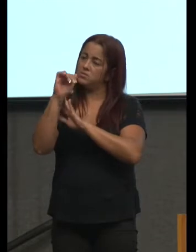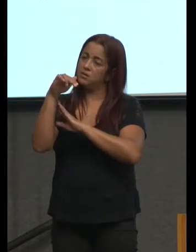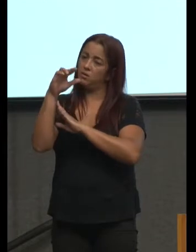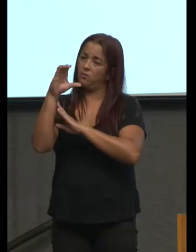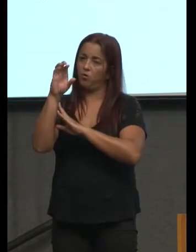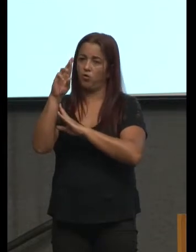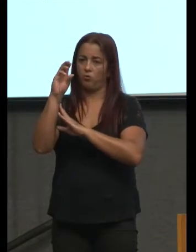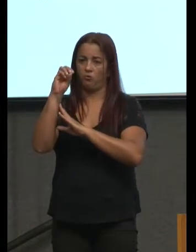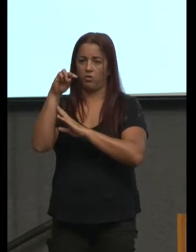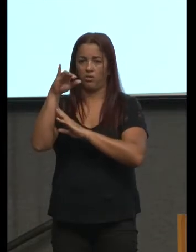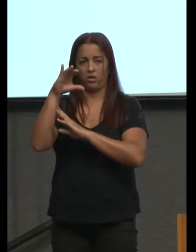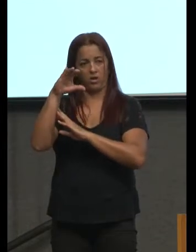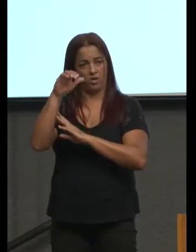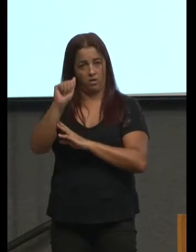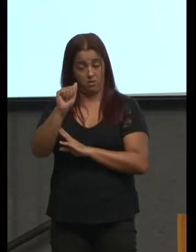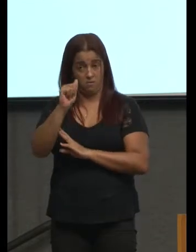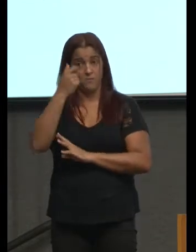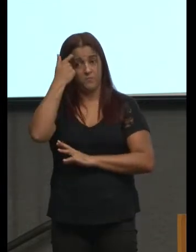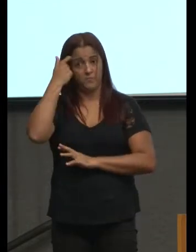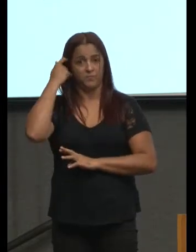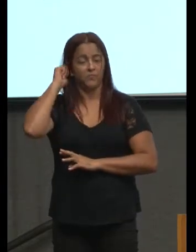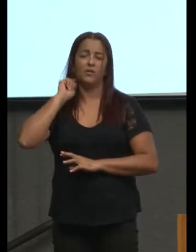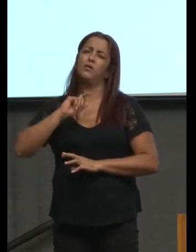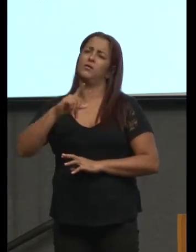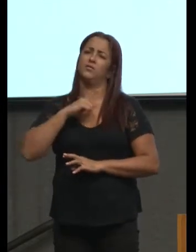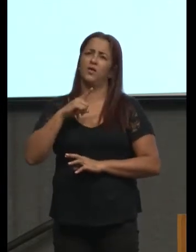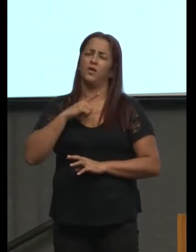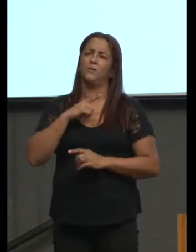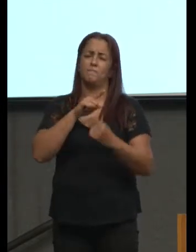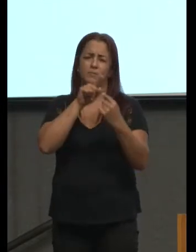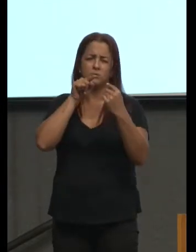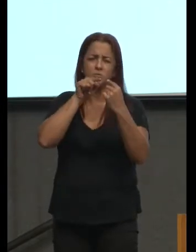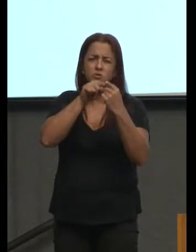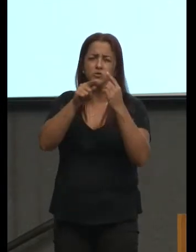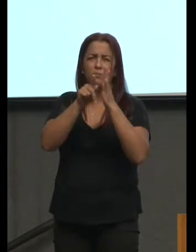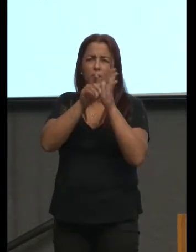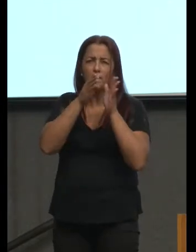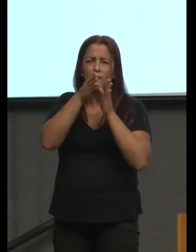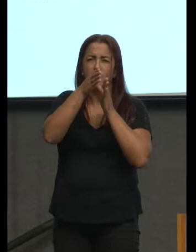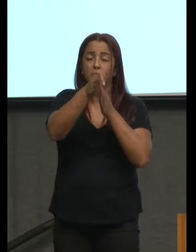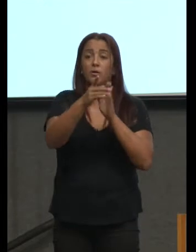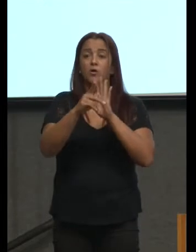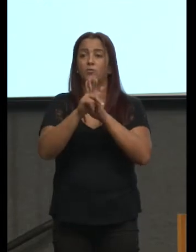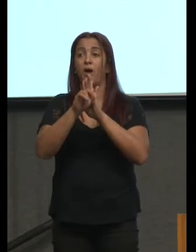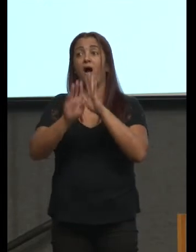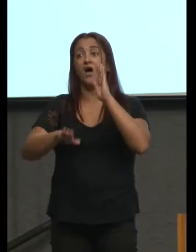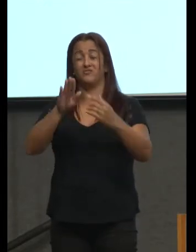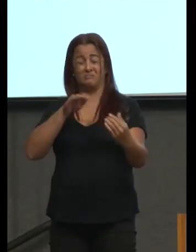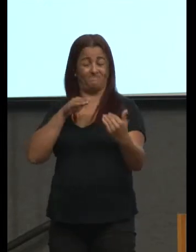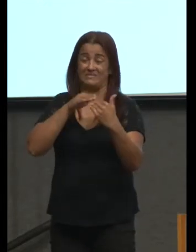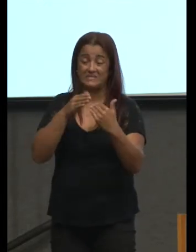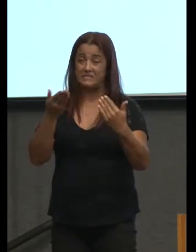dimensões muitas perspectivas perspectivas que às vezes conflitam uma com a outra